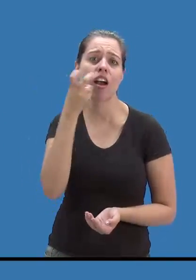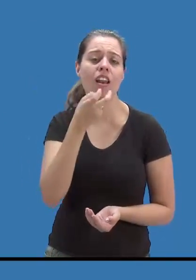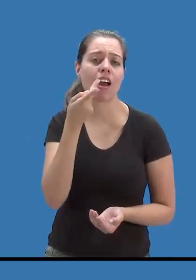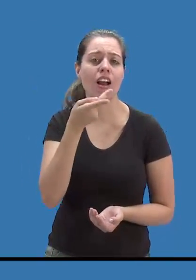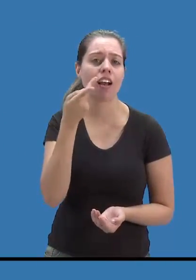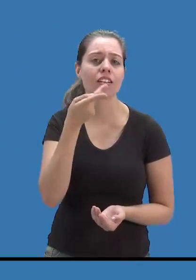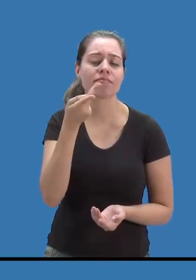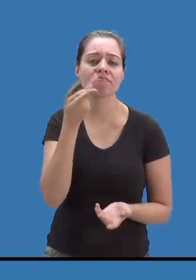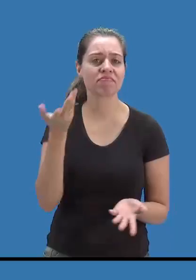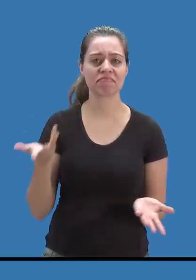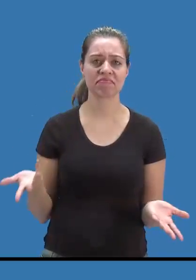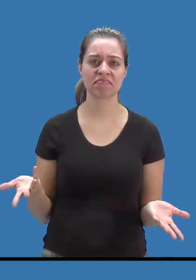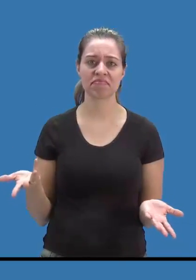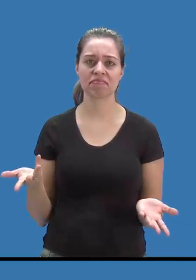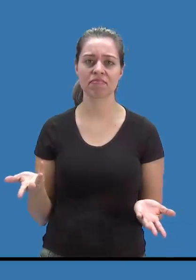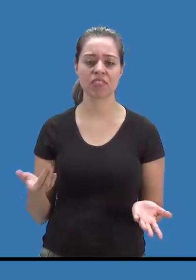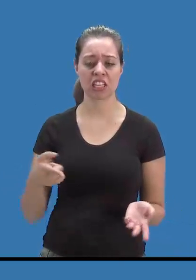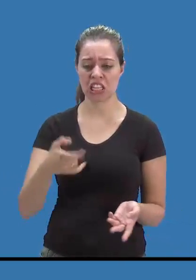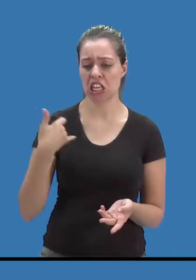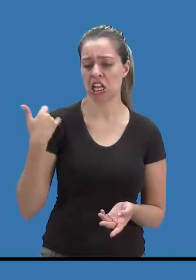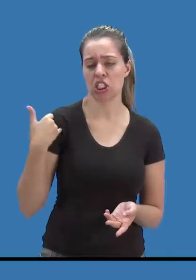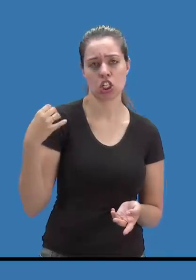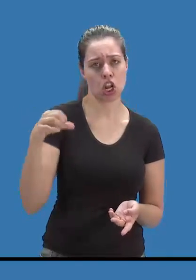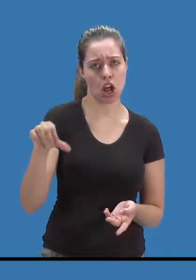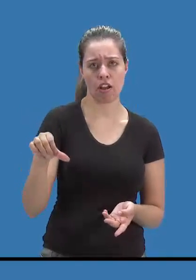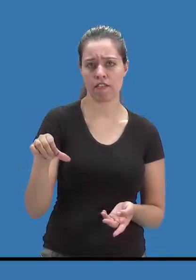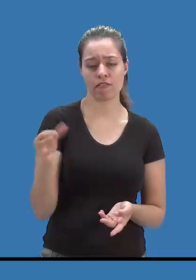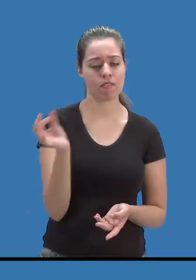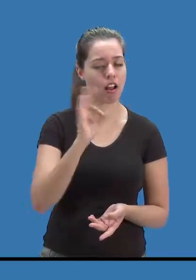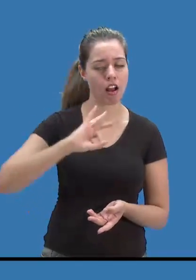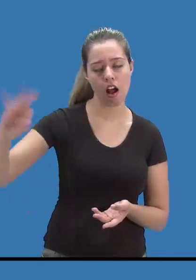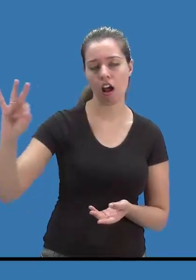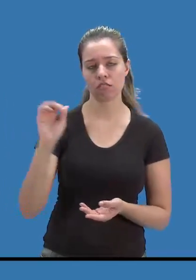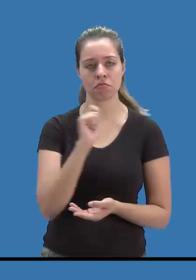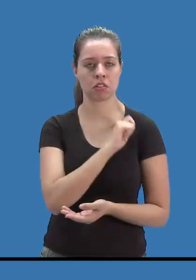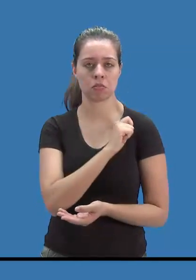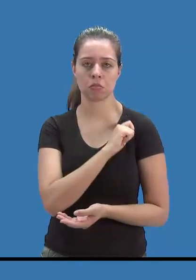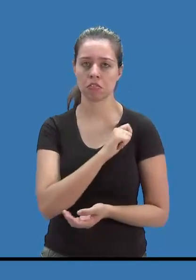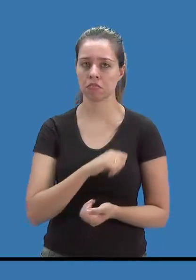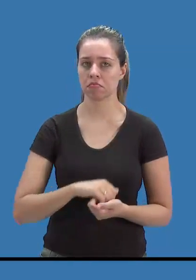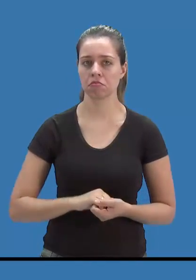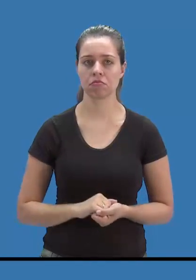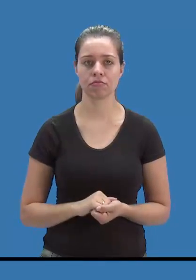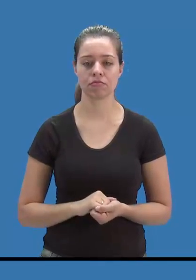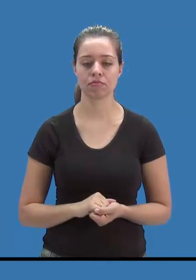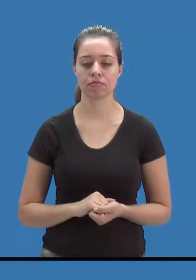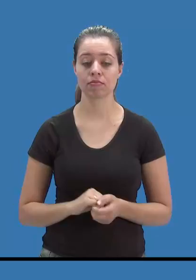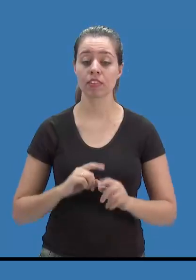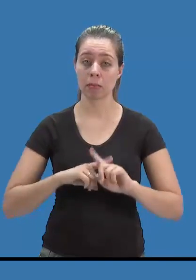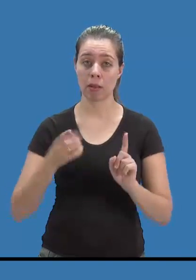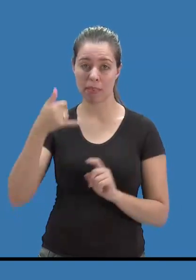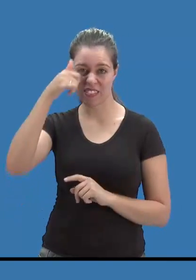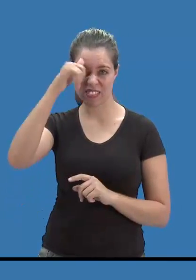nove anos, eu acho que é uma aluna brilhante. Para evitar equívocos de identificação, Bárbara diz que é importante